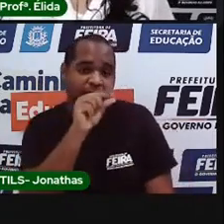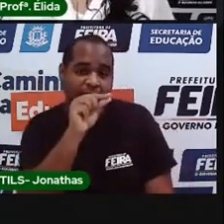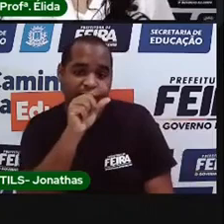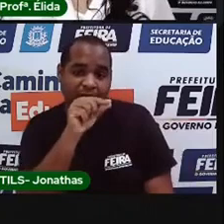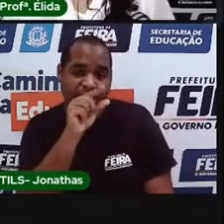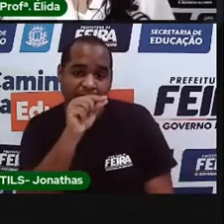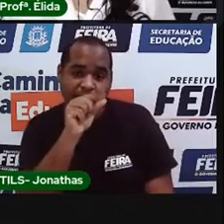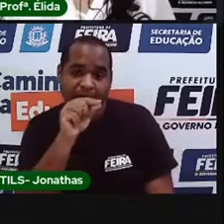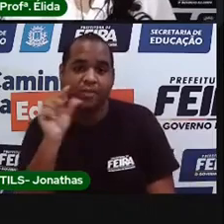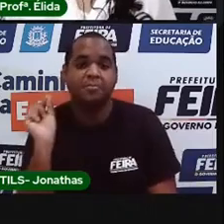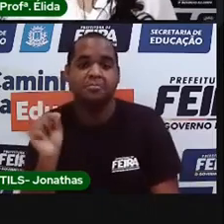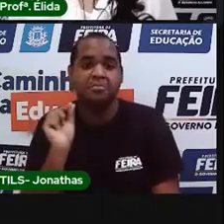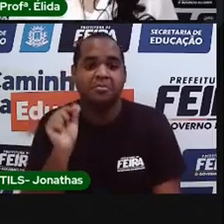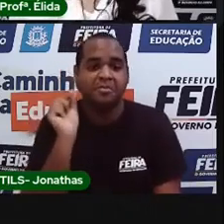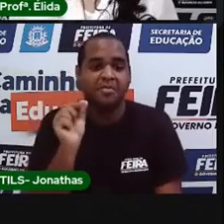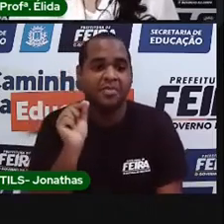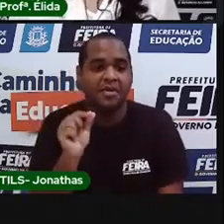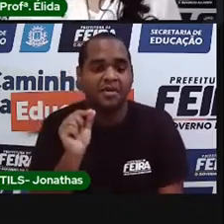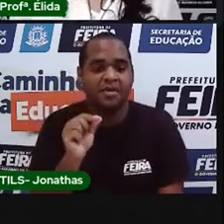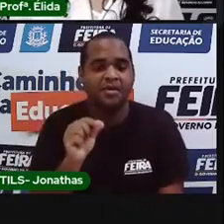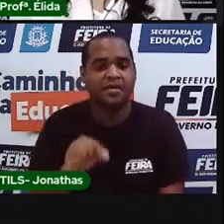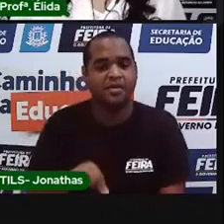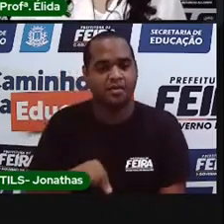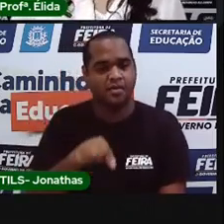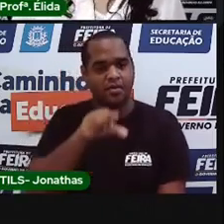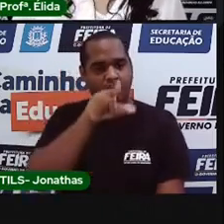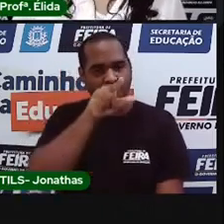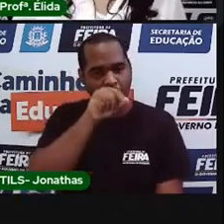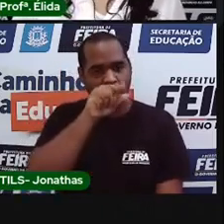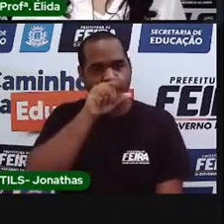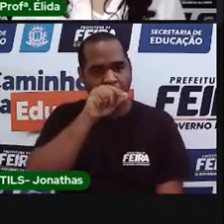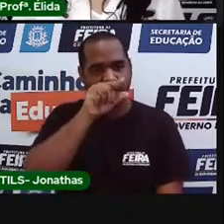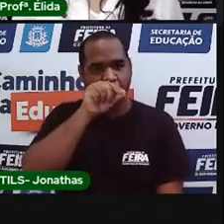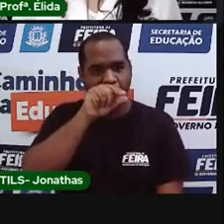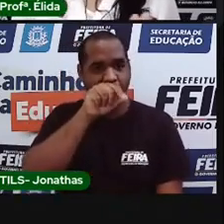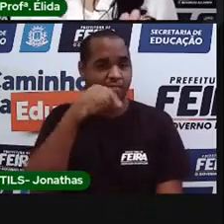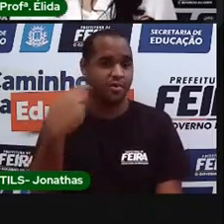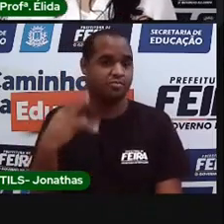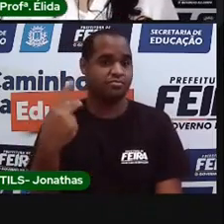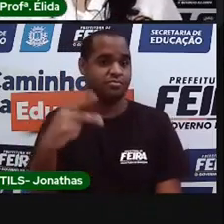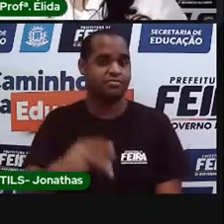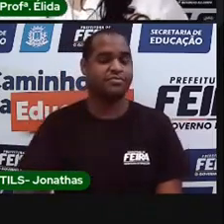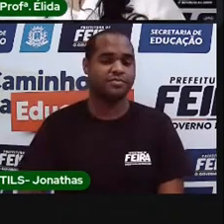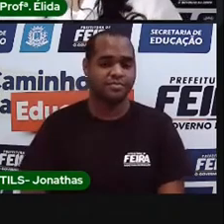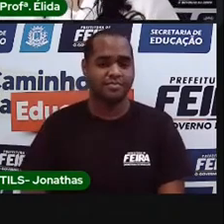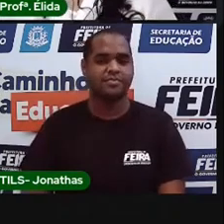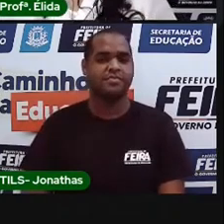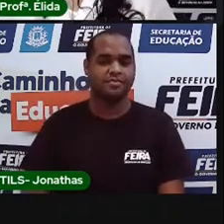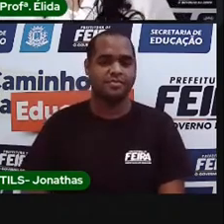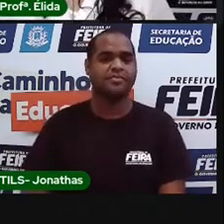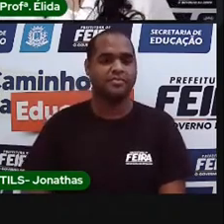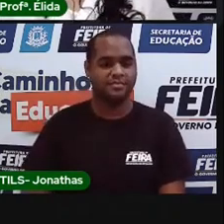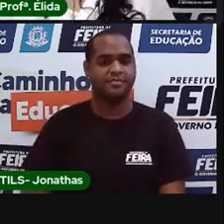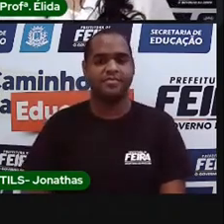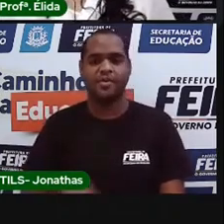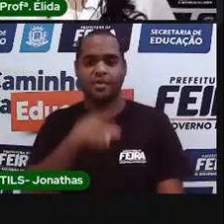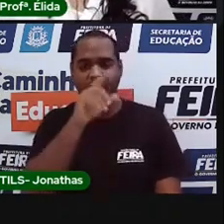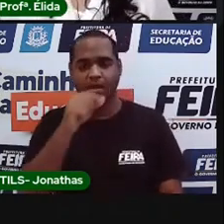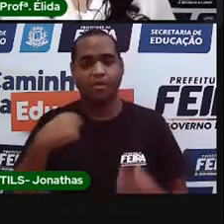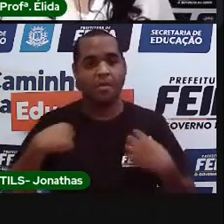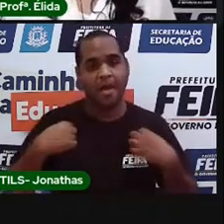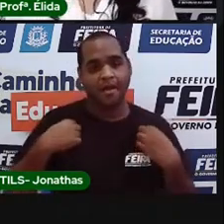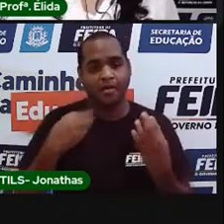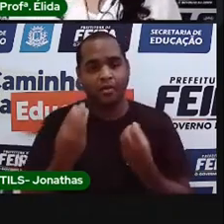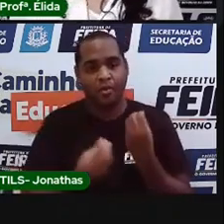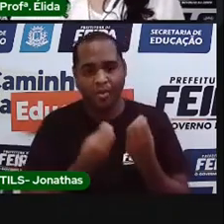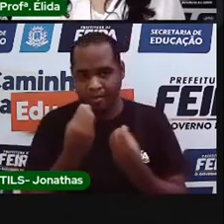esse? Esse pássaro é um pombo. Como o pássaro está vestido,